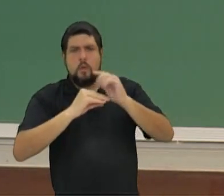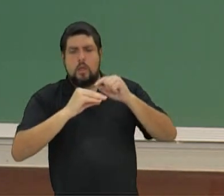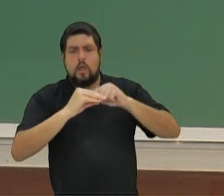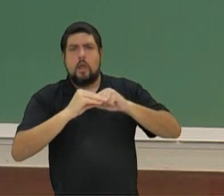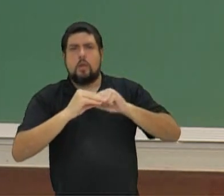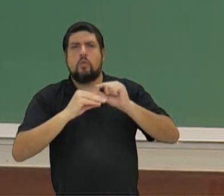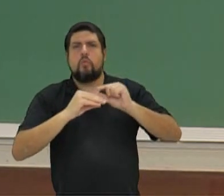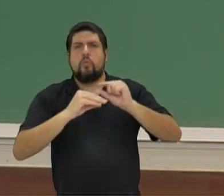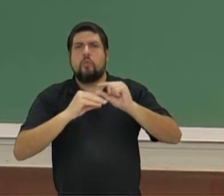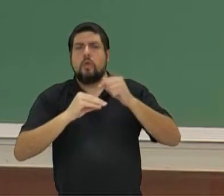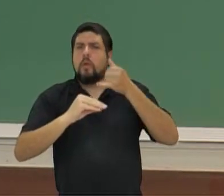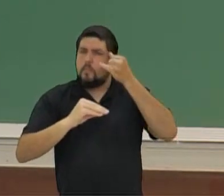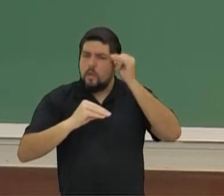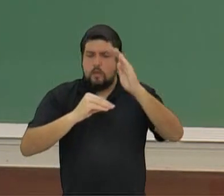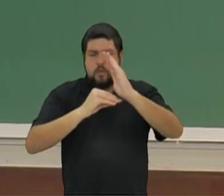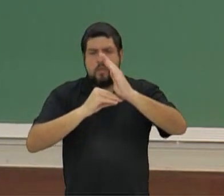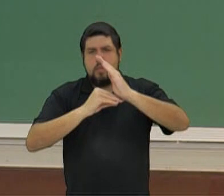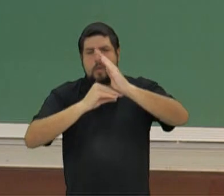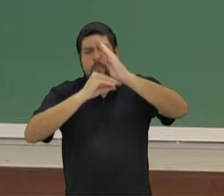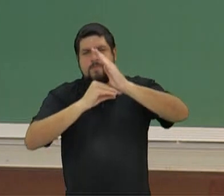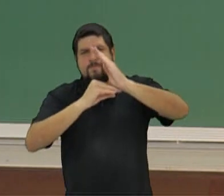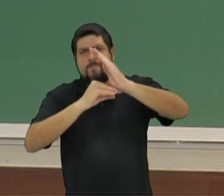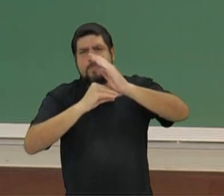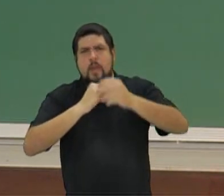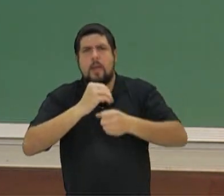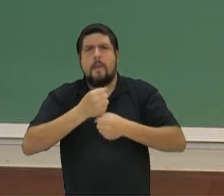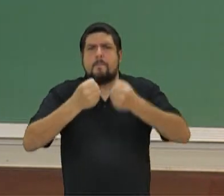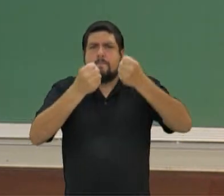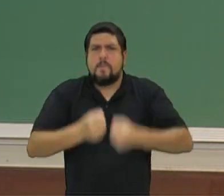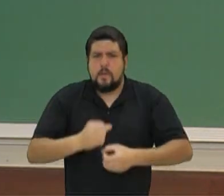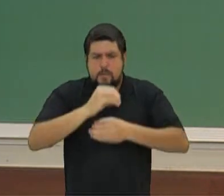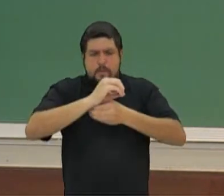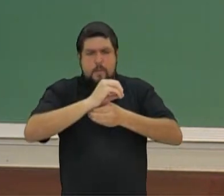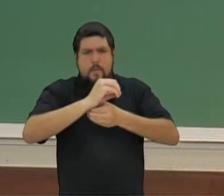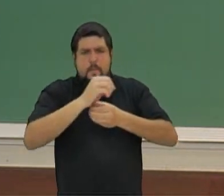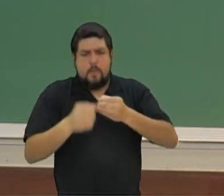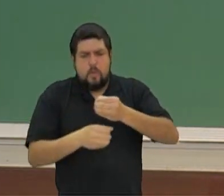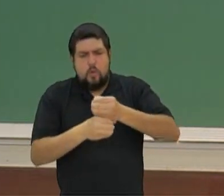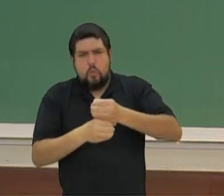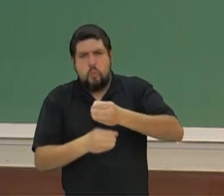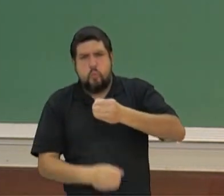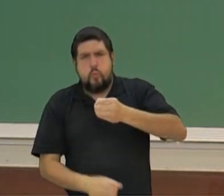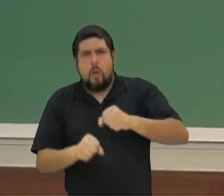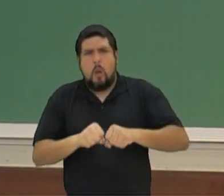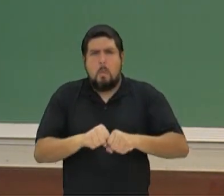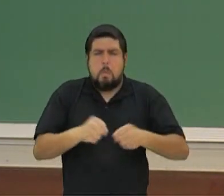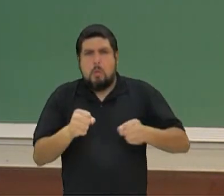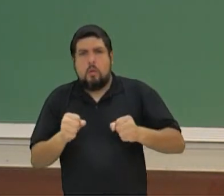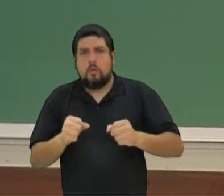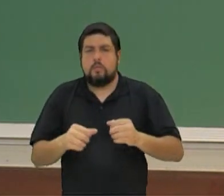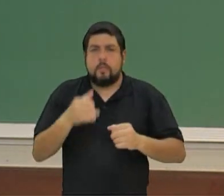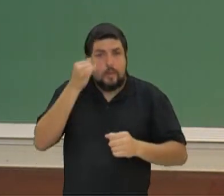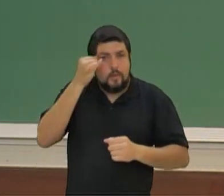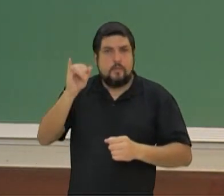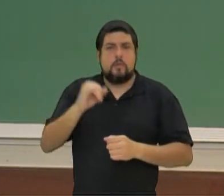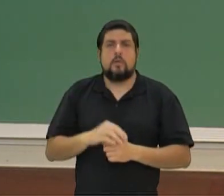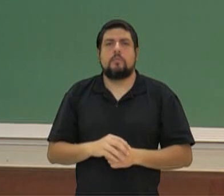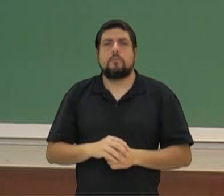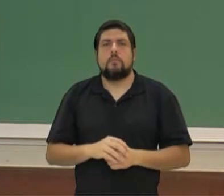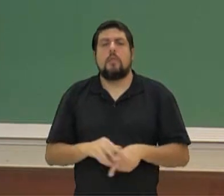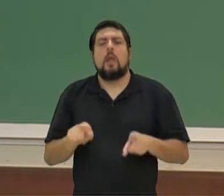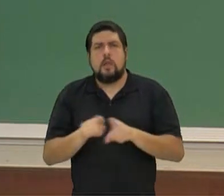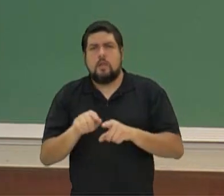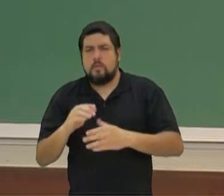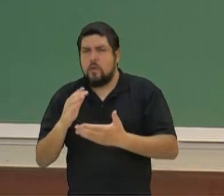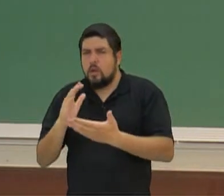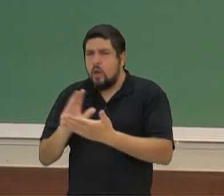sustenta para não quebrar as colunas, inclusive. Tive uma oportunidade, enfim, colegas da arquitetura, da engenharia civil, que foram para